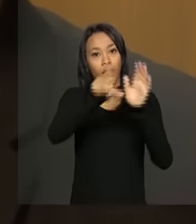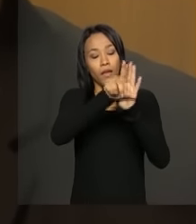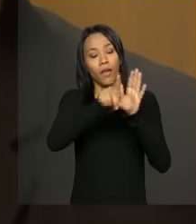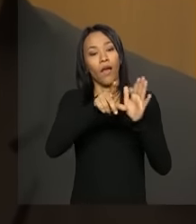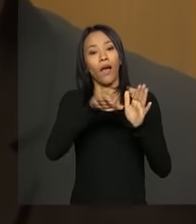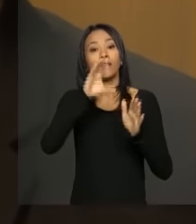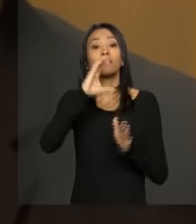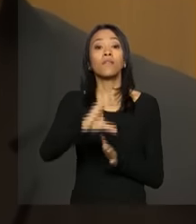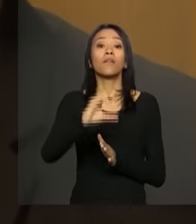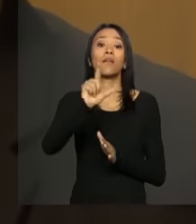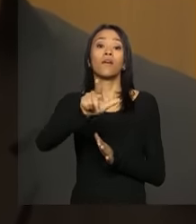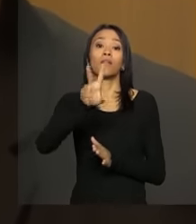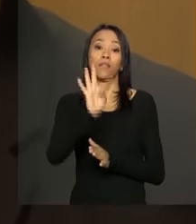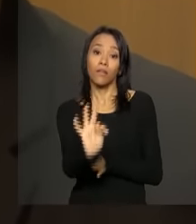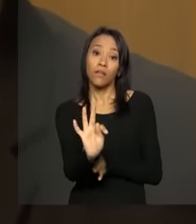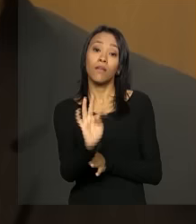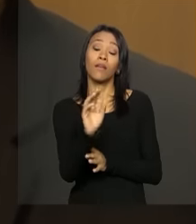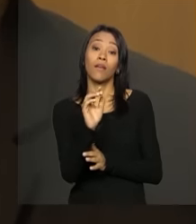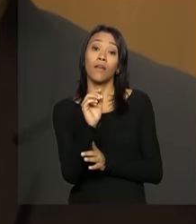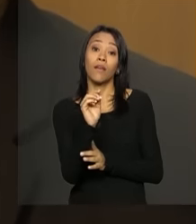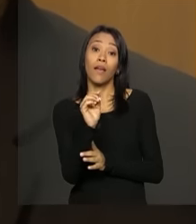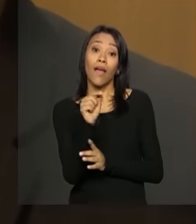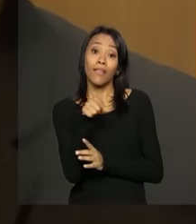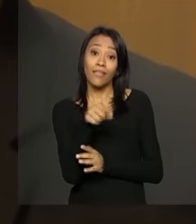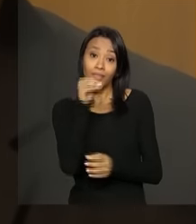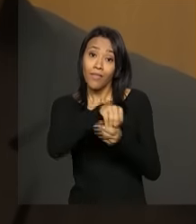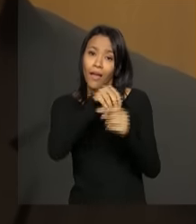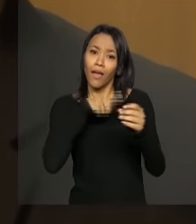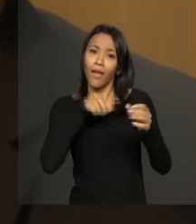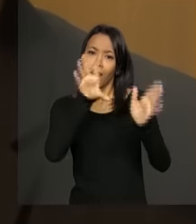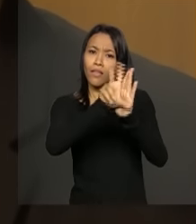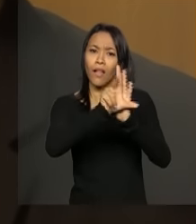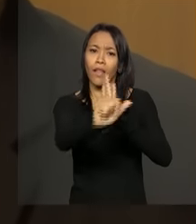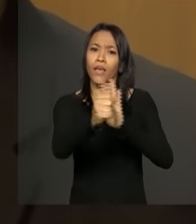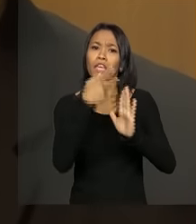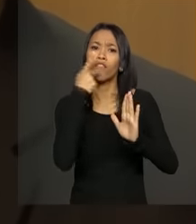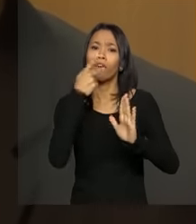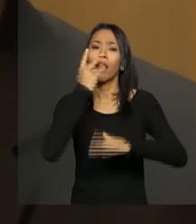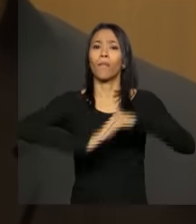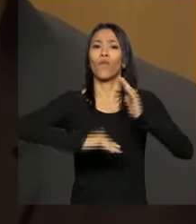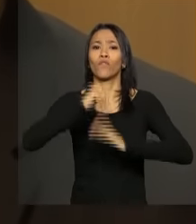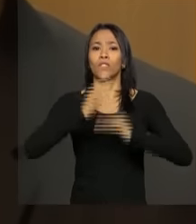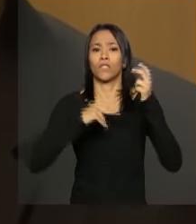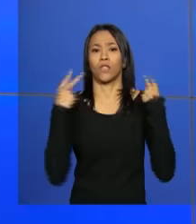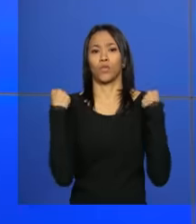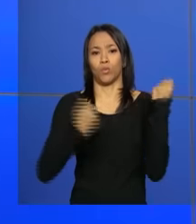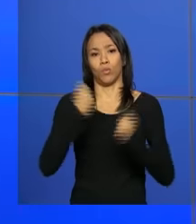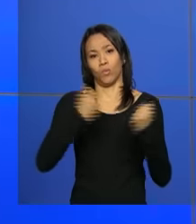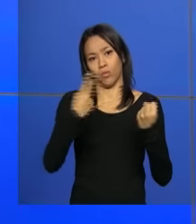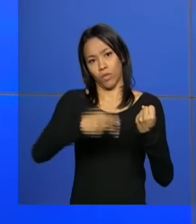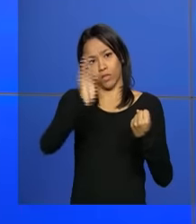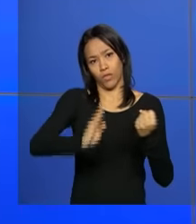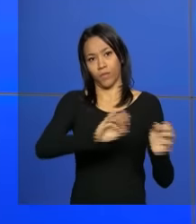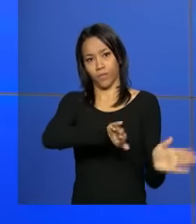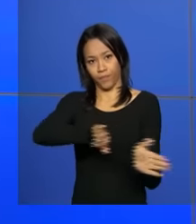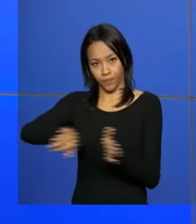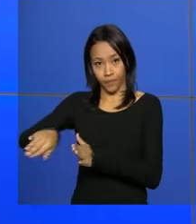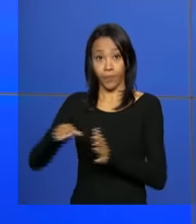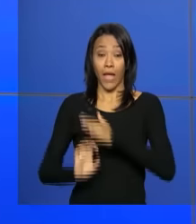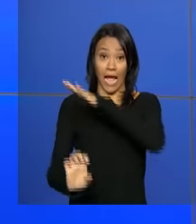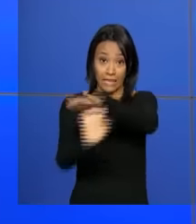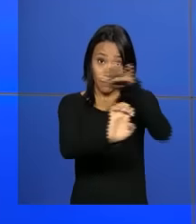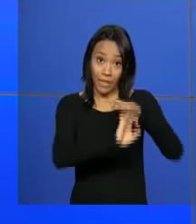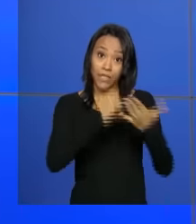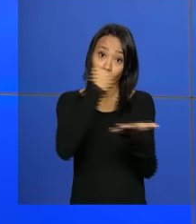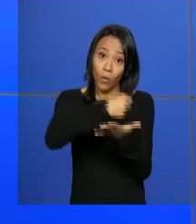isso está na lei que trata da profissão de motorista no Brasil. As empresas que